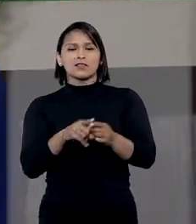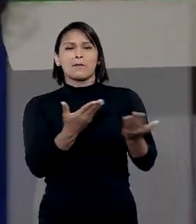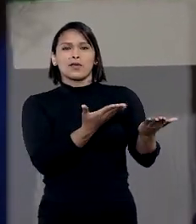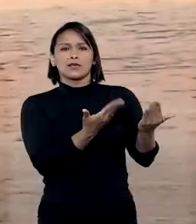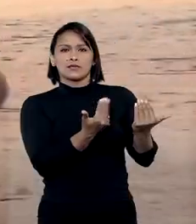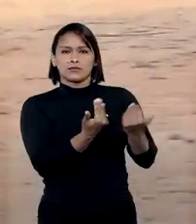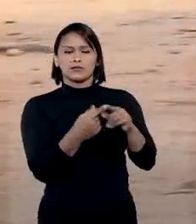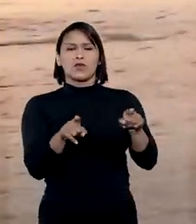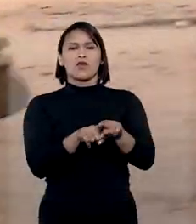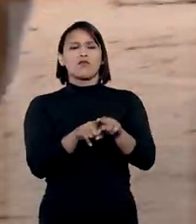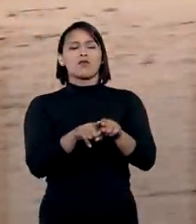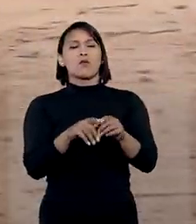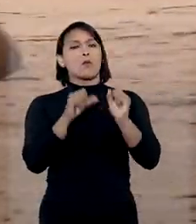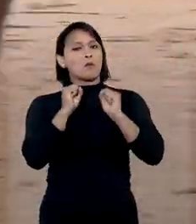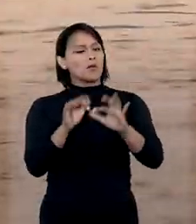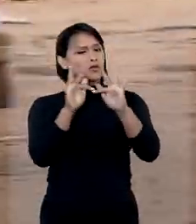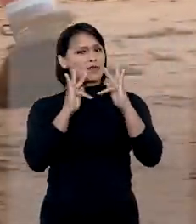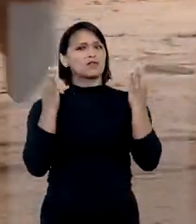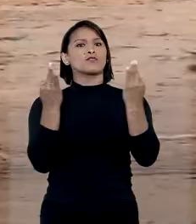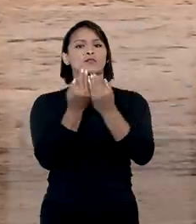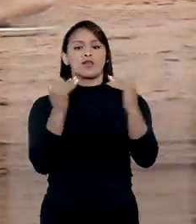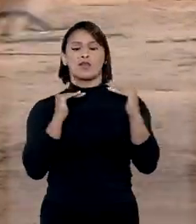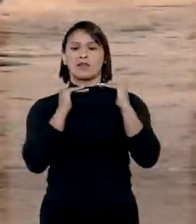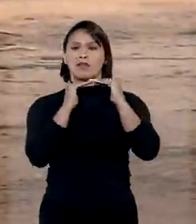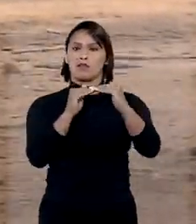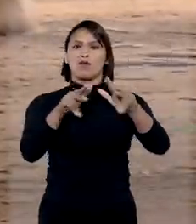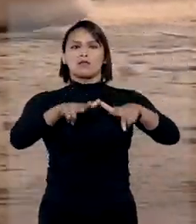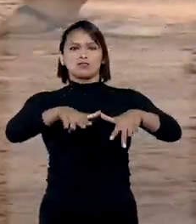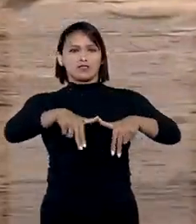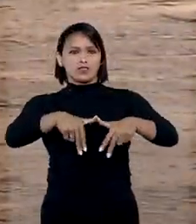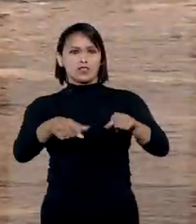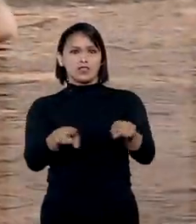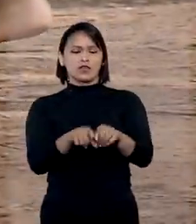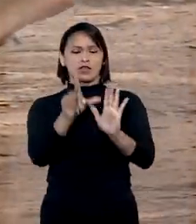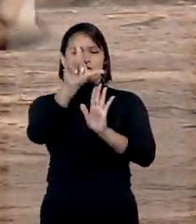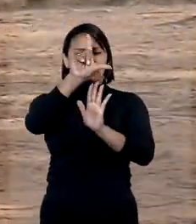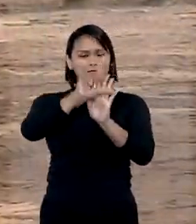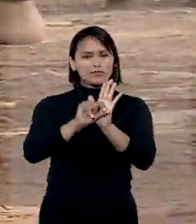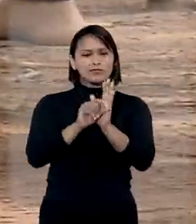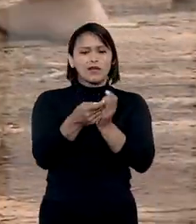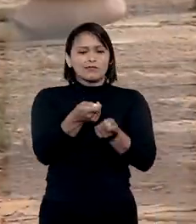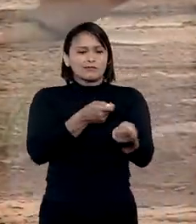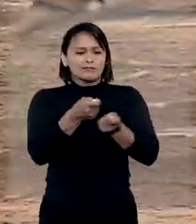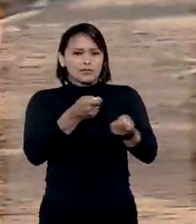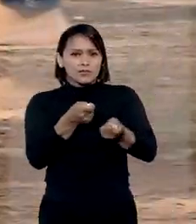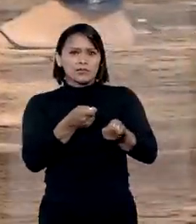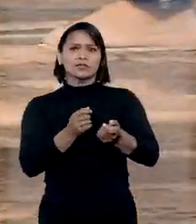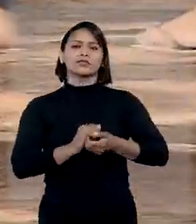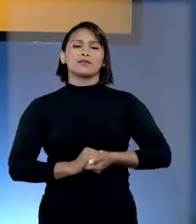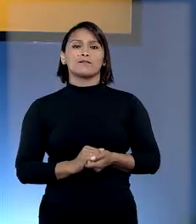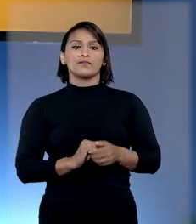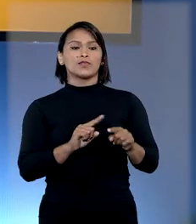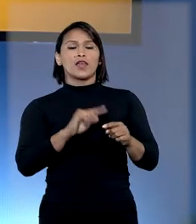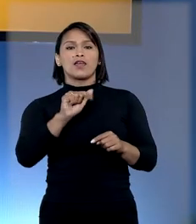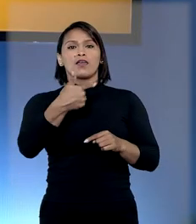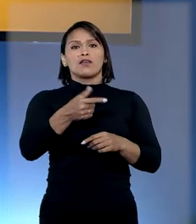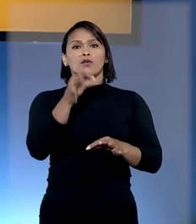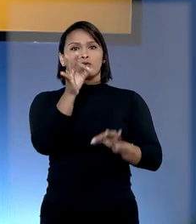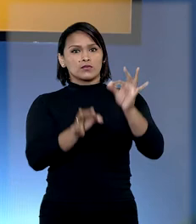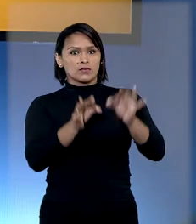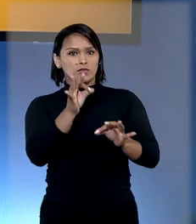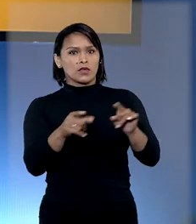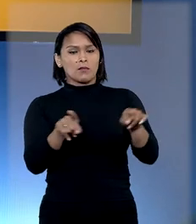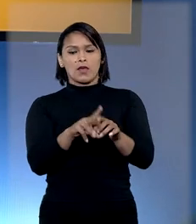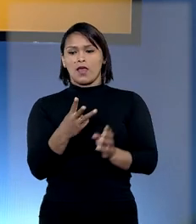adolescentes, o prestígio do poder familiar e da igualdade de gênero e a diminuição das disputas passionais. Em outro